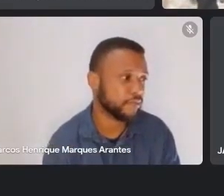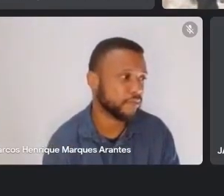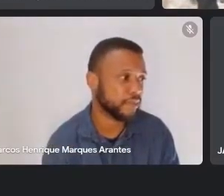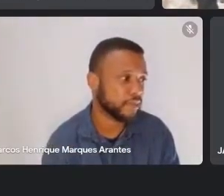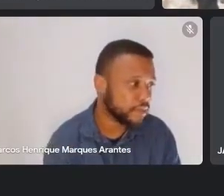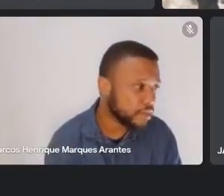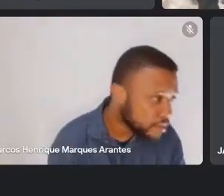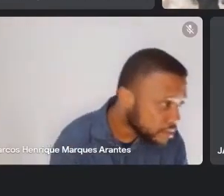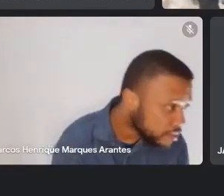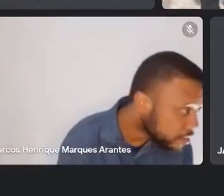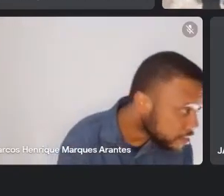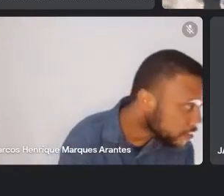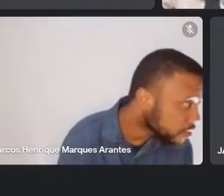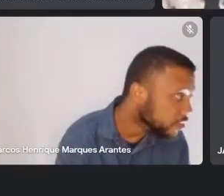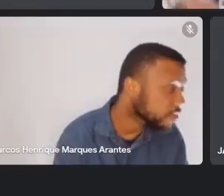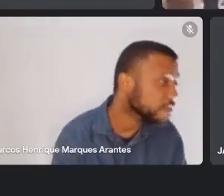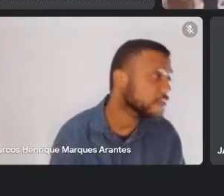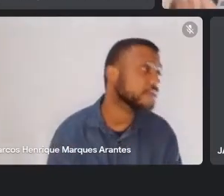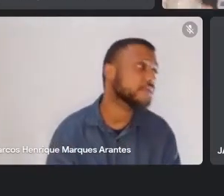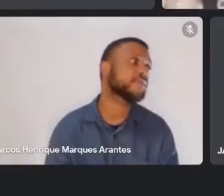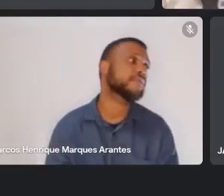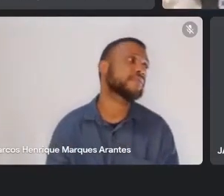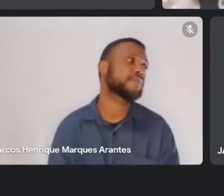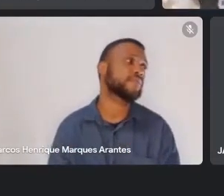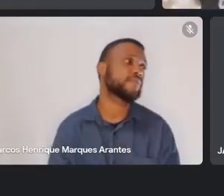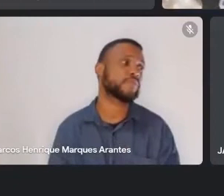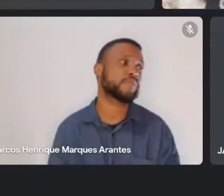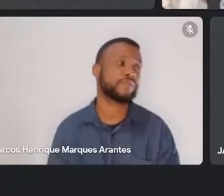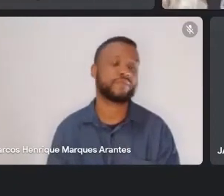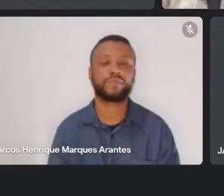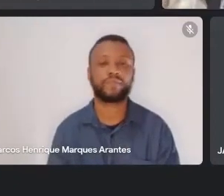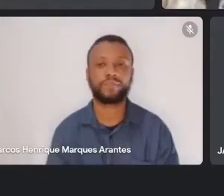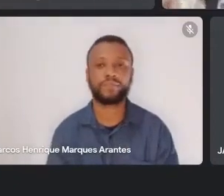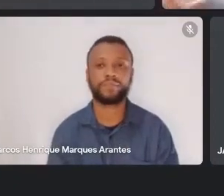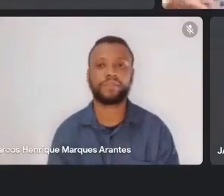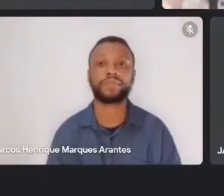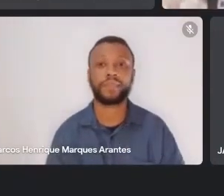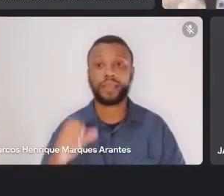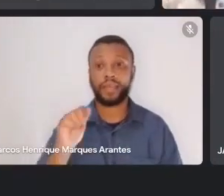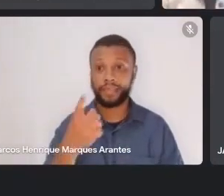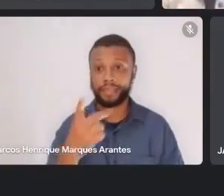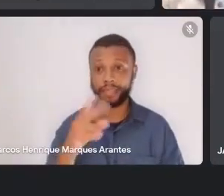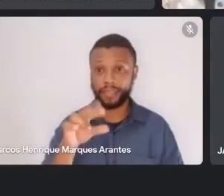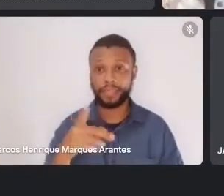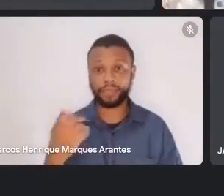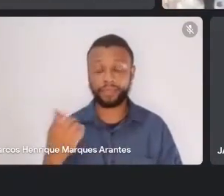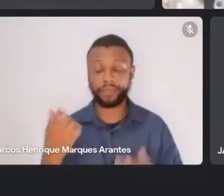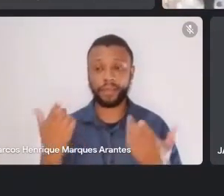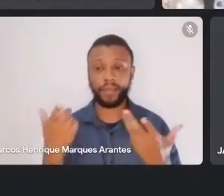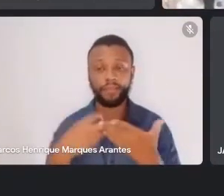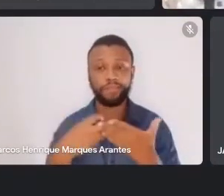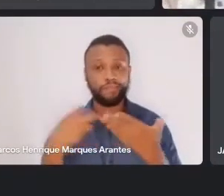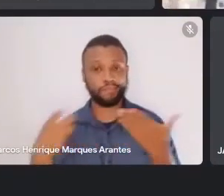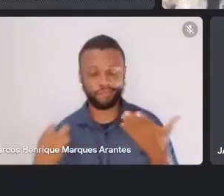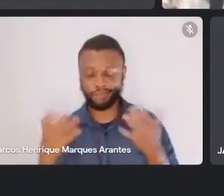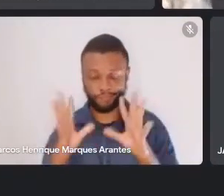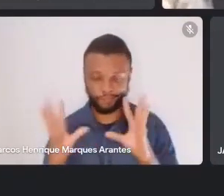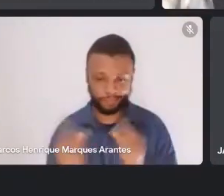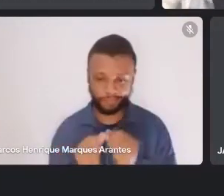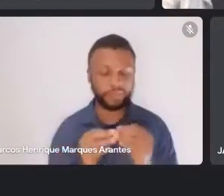Adriana? Acho que não, né? Não, a Adriana já deve ter caído. Regina, e no Hilton, comentem, então,